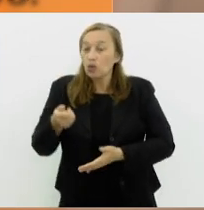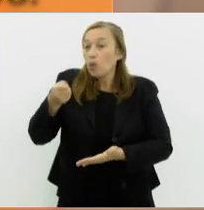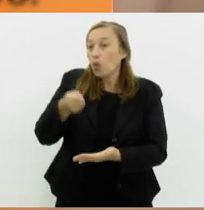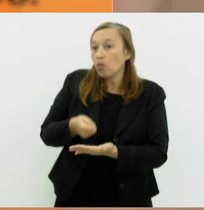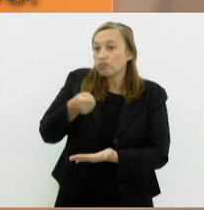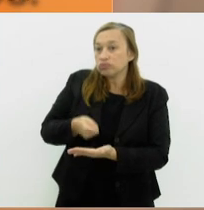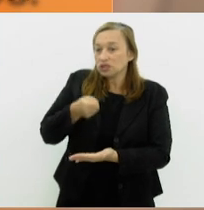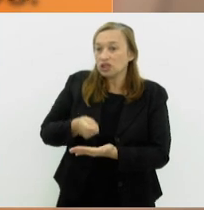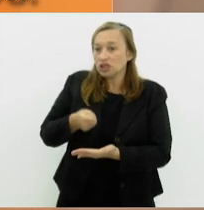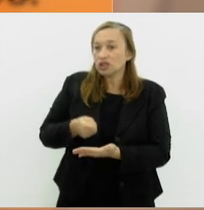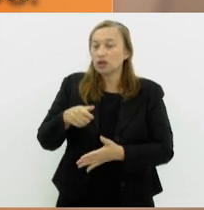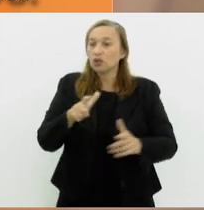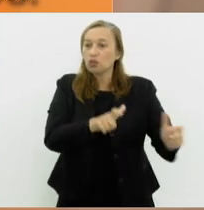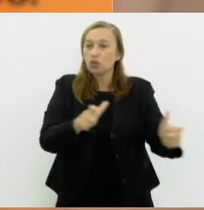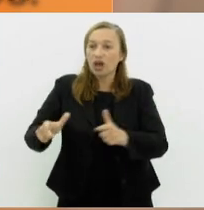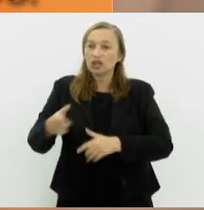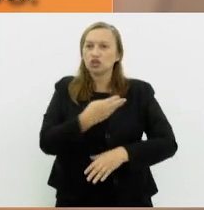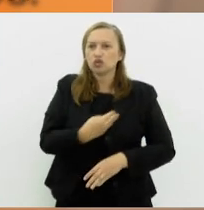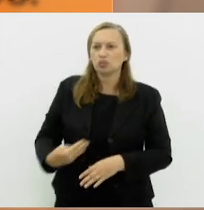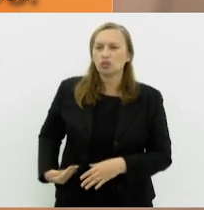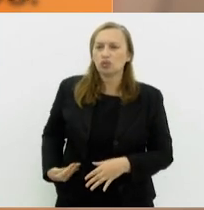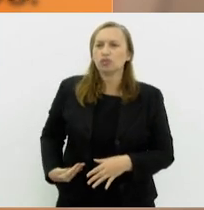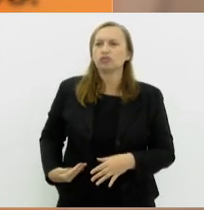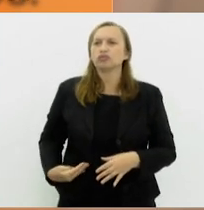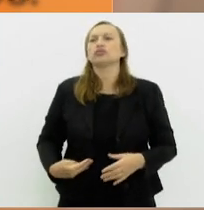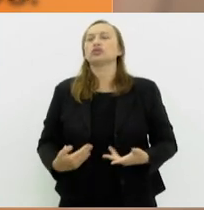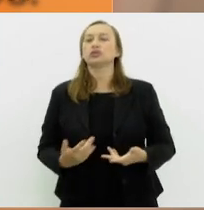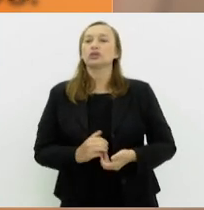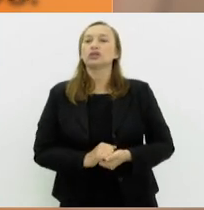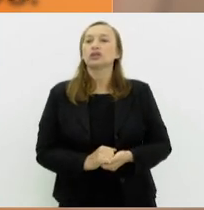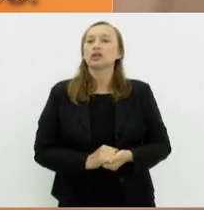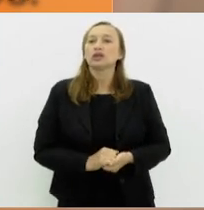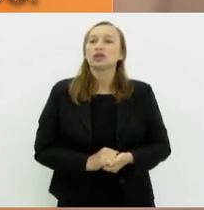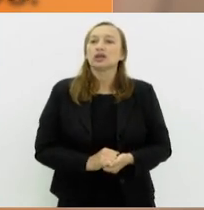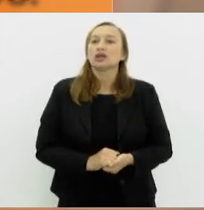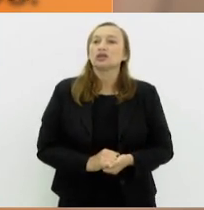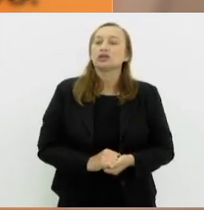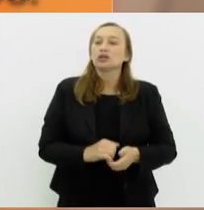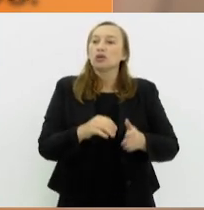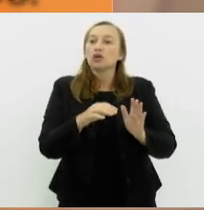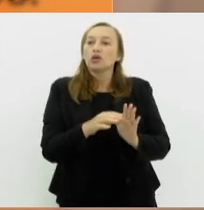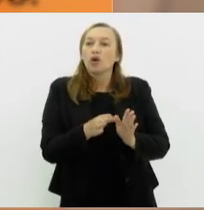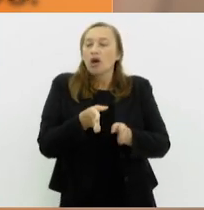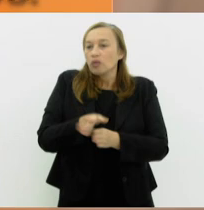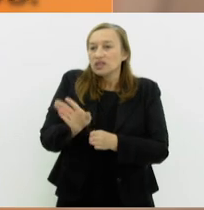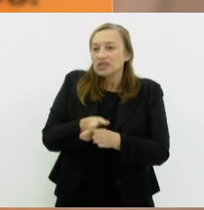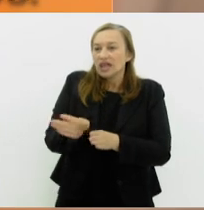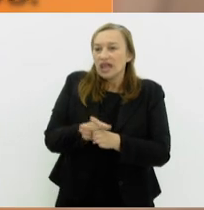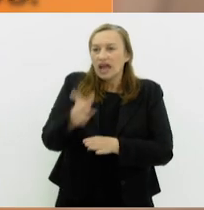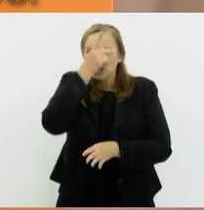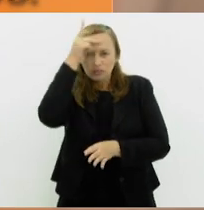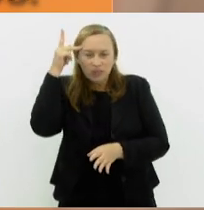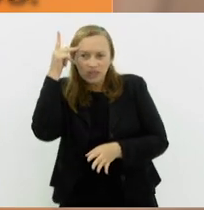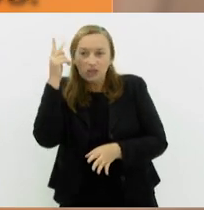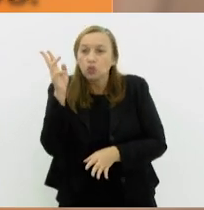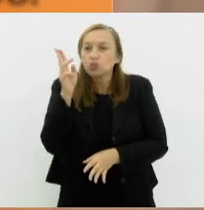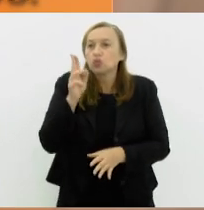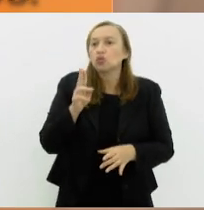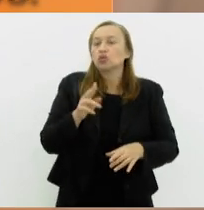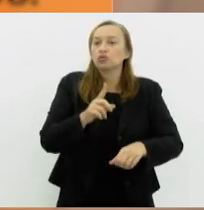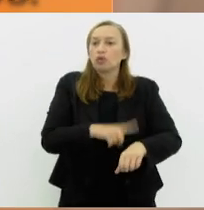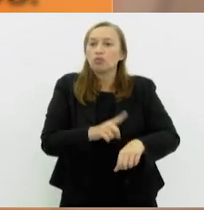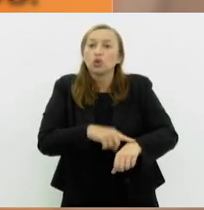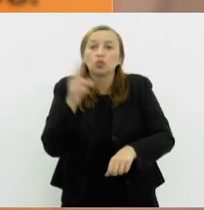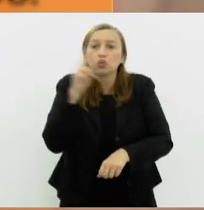públicos de grande circulação a adotarem medidas para orientar as pessoas em situações de emergências